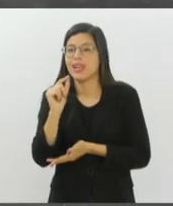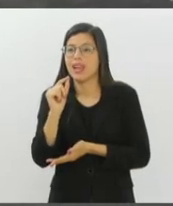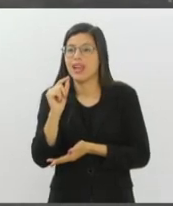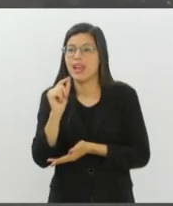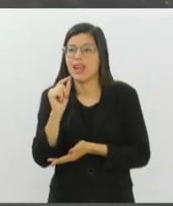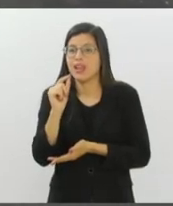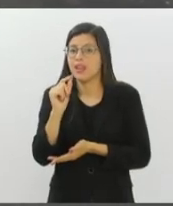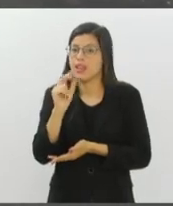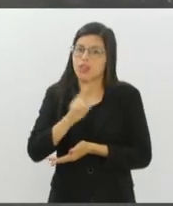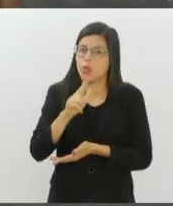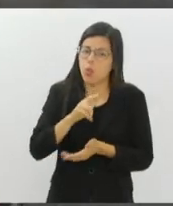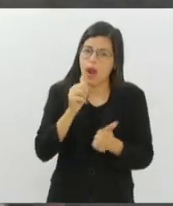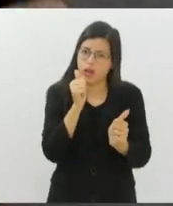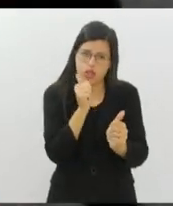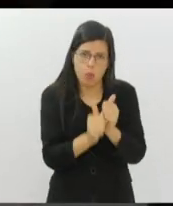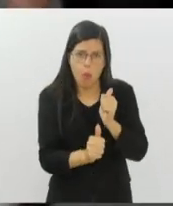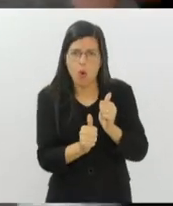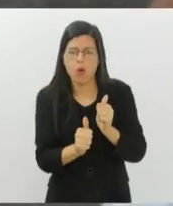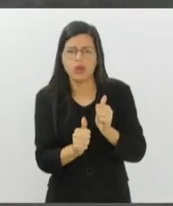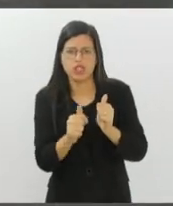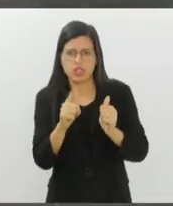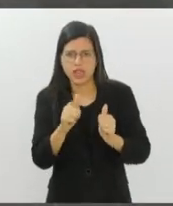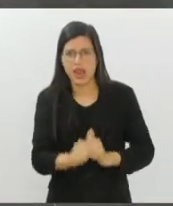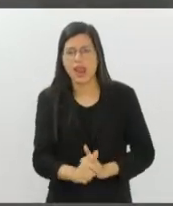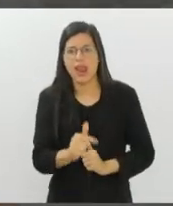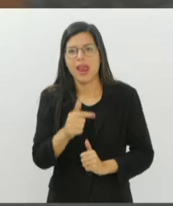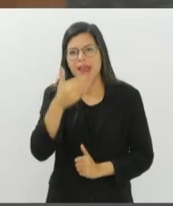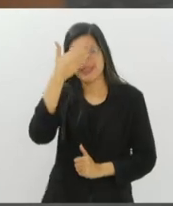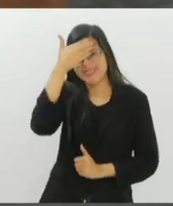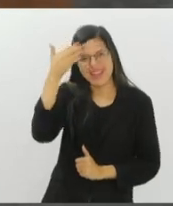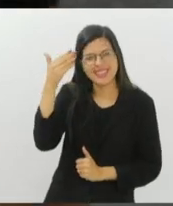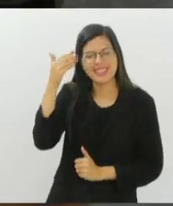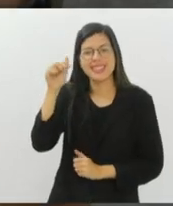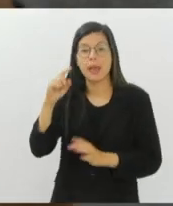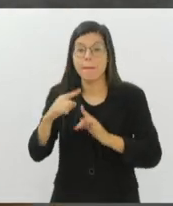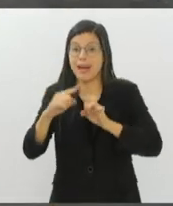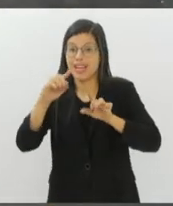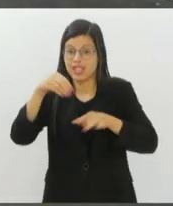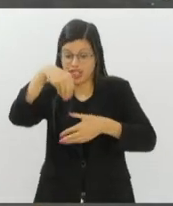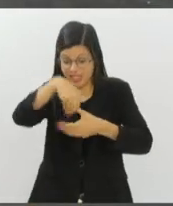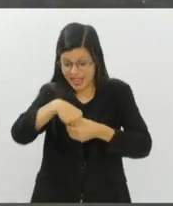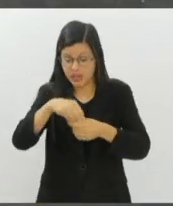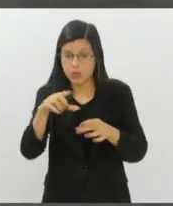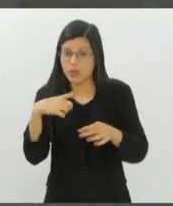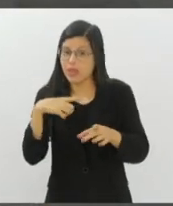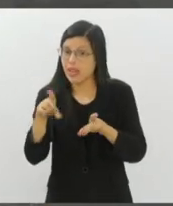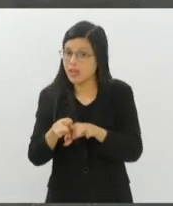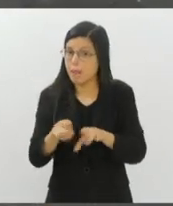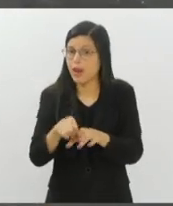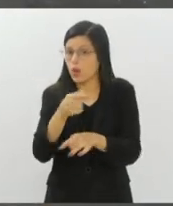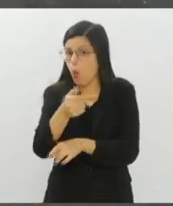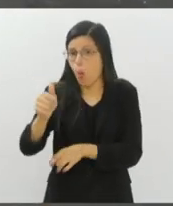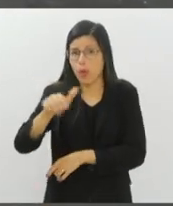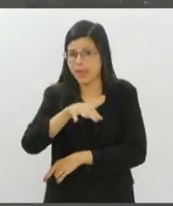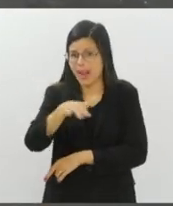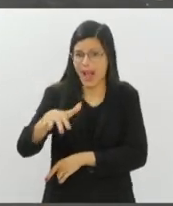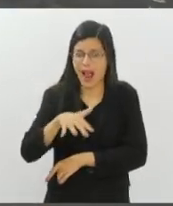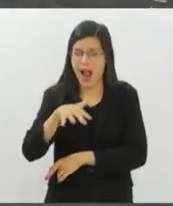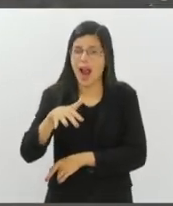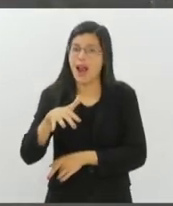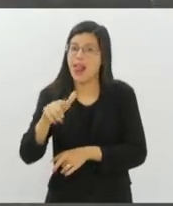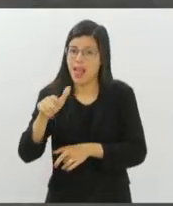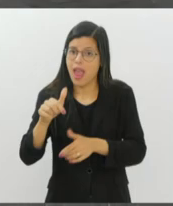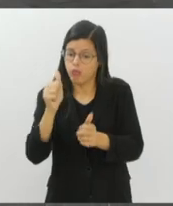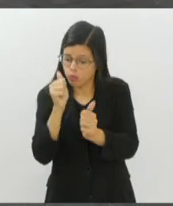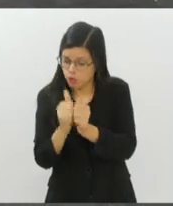de fato não é esporte, é entretenimento, é game como entretenimento. Mas dentro desse guarda-chuva a gente tem uma outra área dentro do game que são os